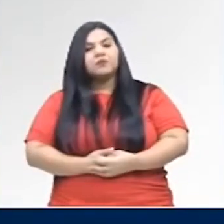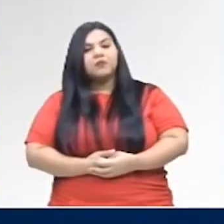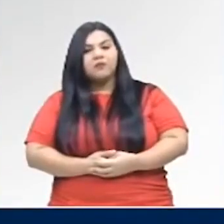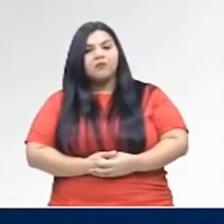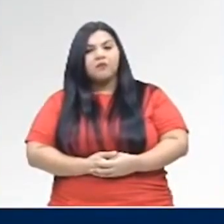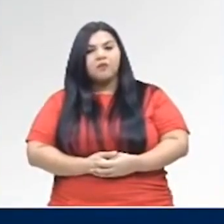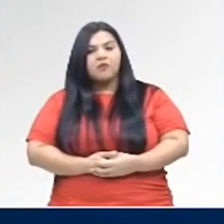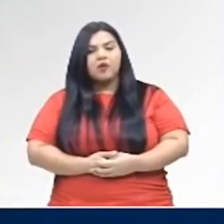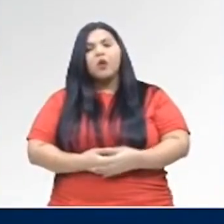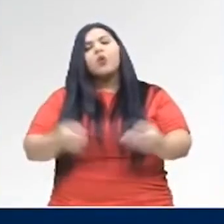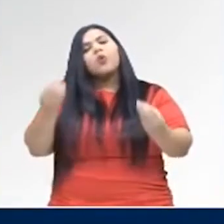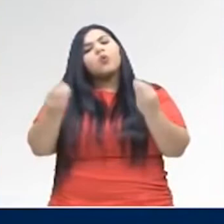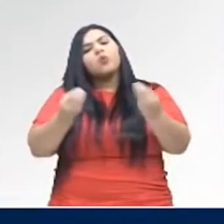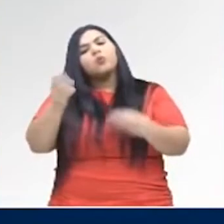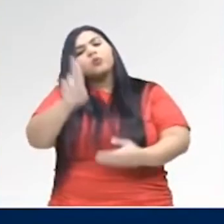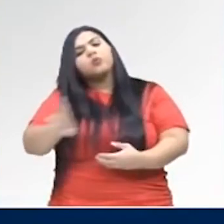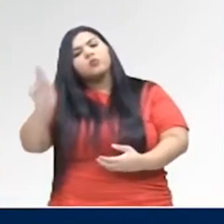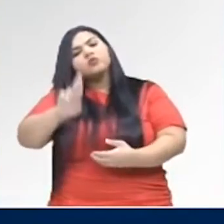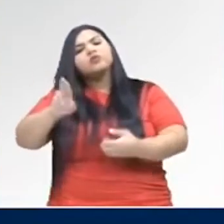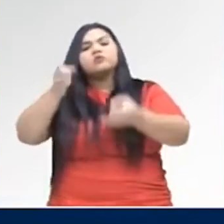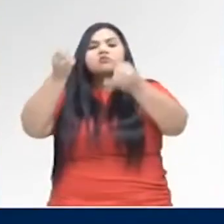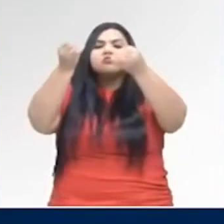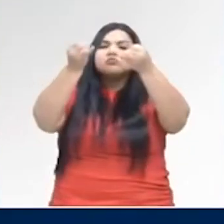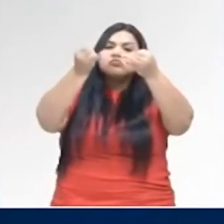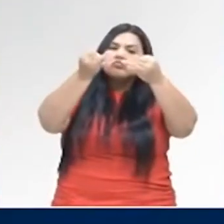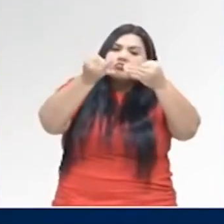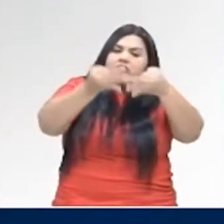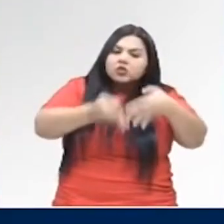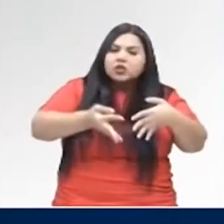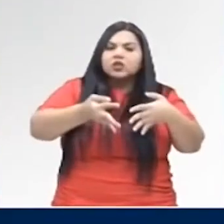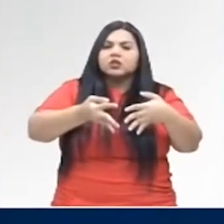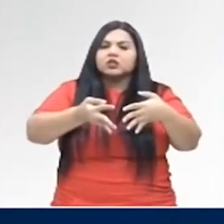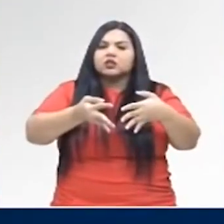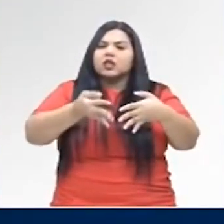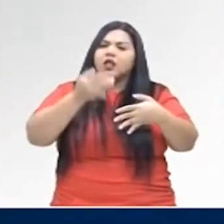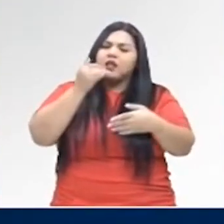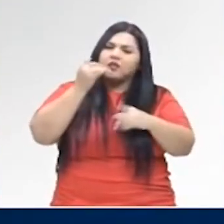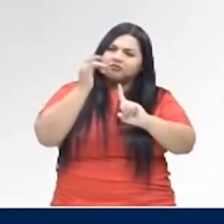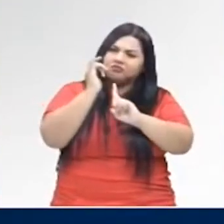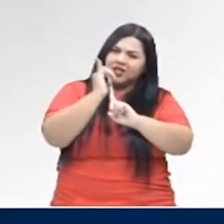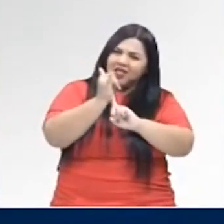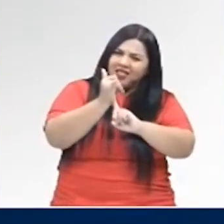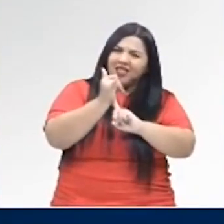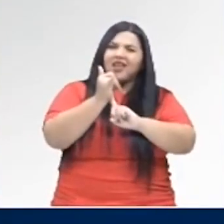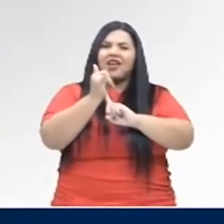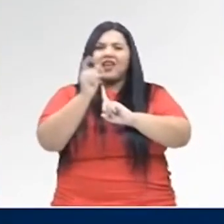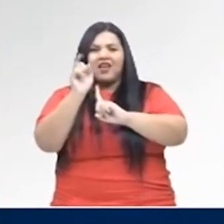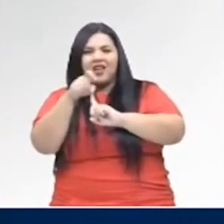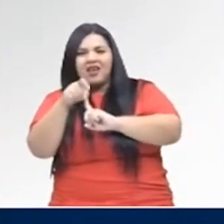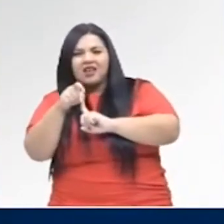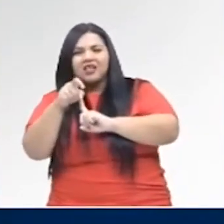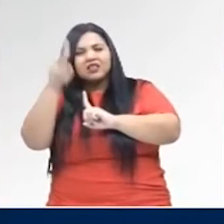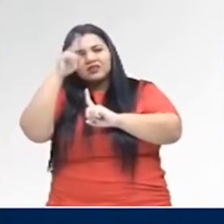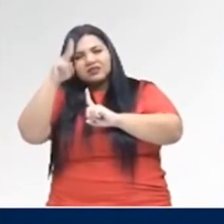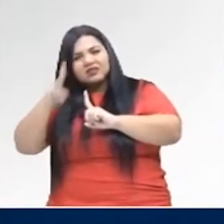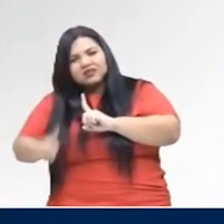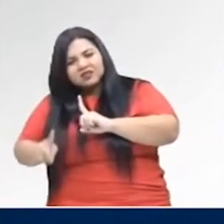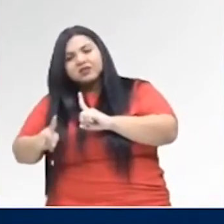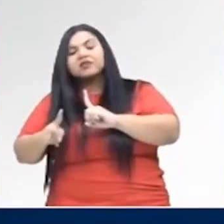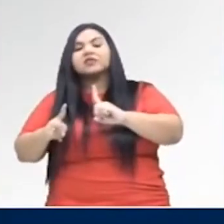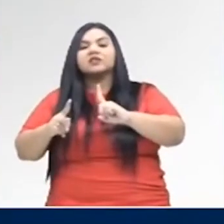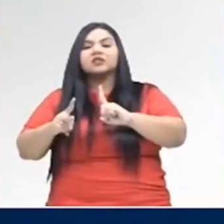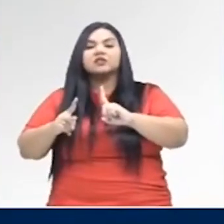é que eu vou utilizá-lo? Quando eu conto as histórias, quando eu vou narrar lendas, fábulas, né? As histórias narradas.